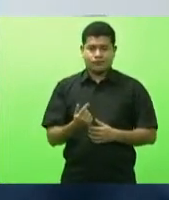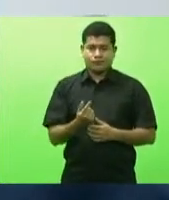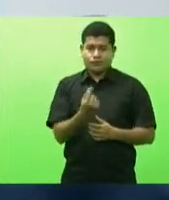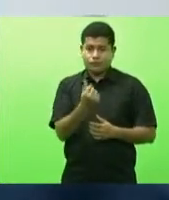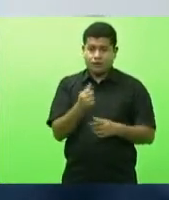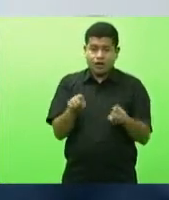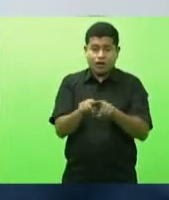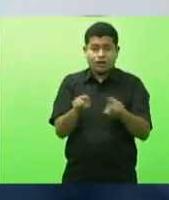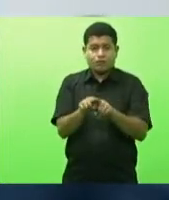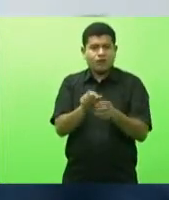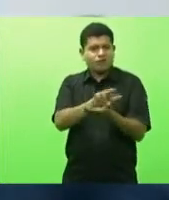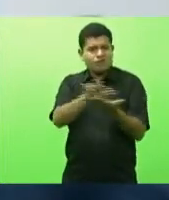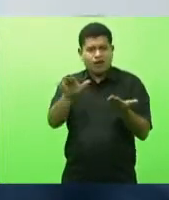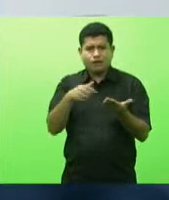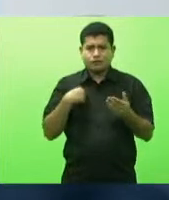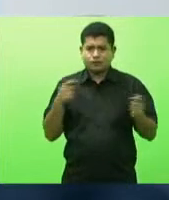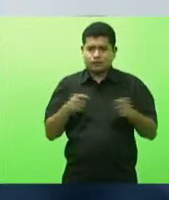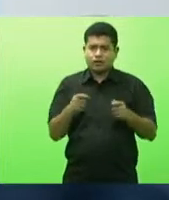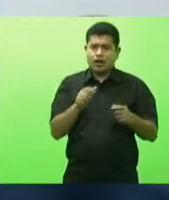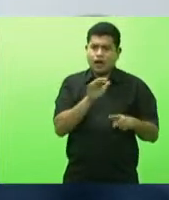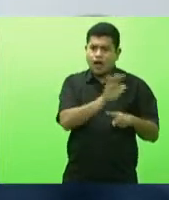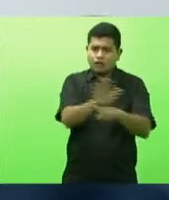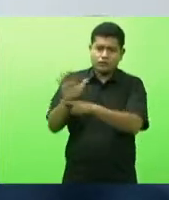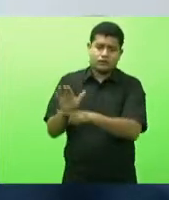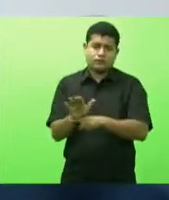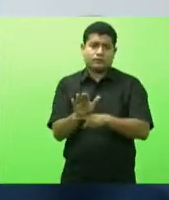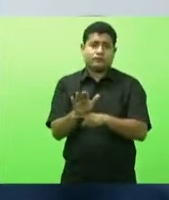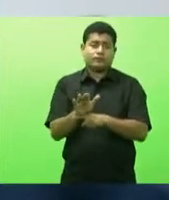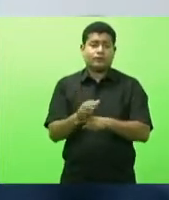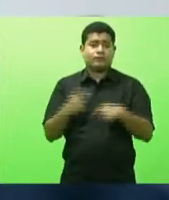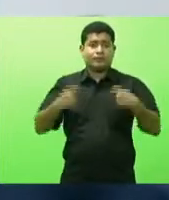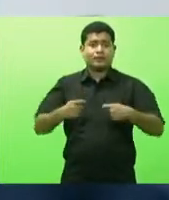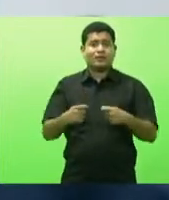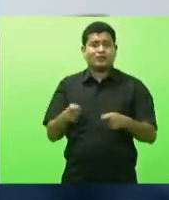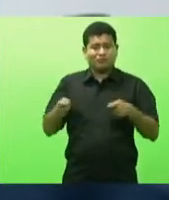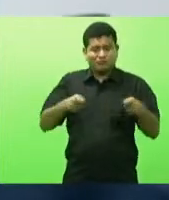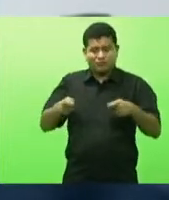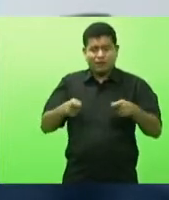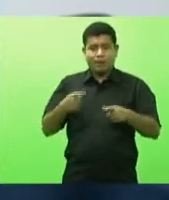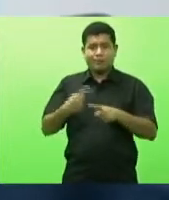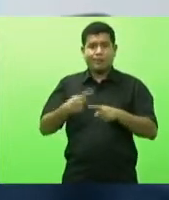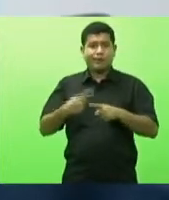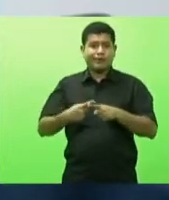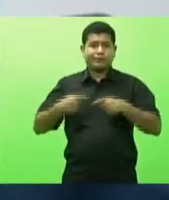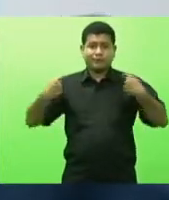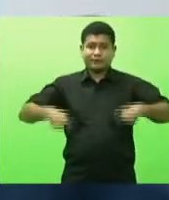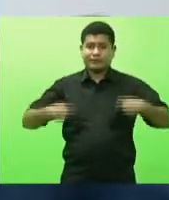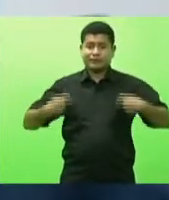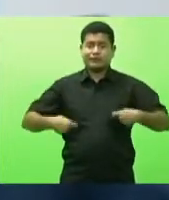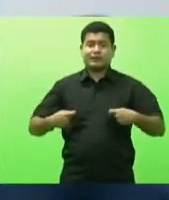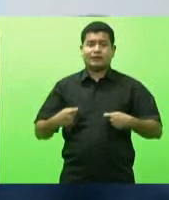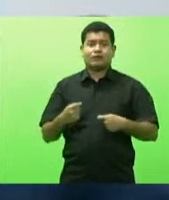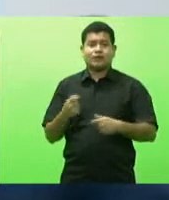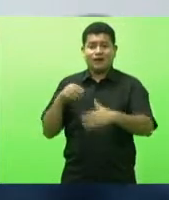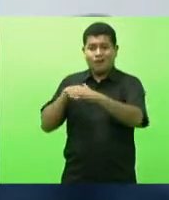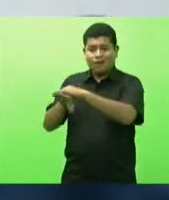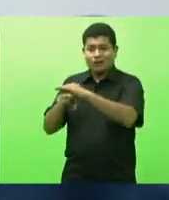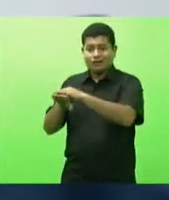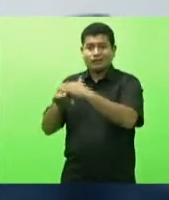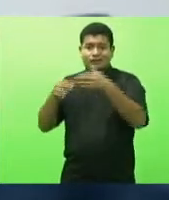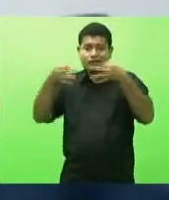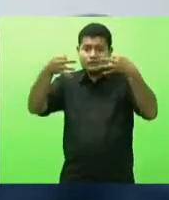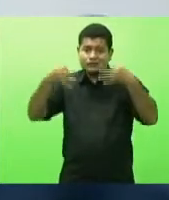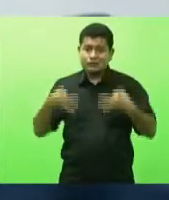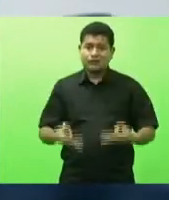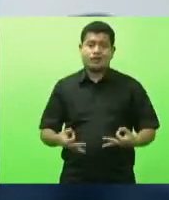que temos que fazer essa segurar a segunda dose pela necessidade de armazenamento capacidade de armazenamento